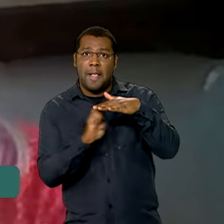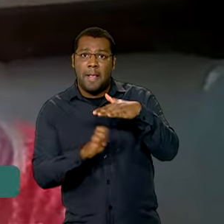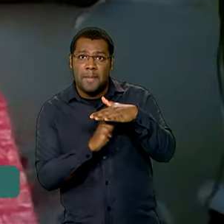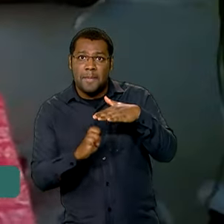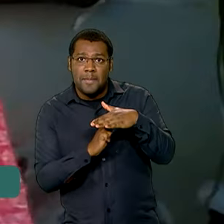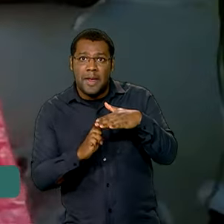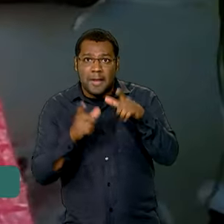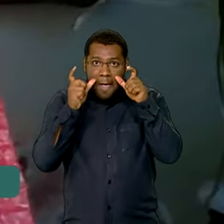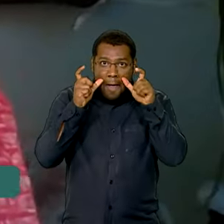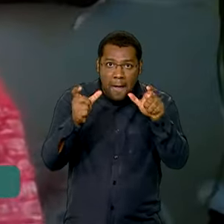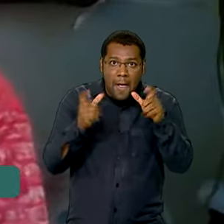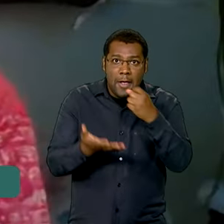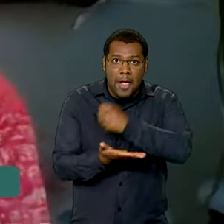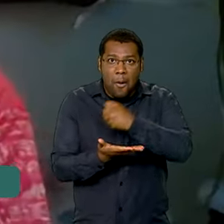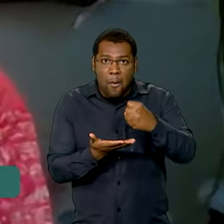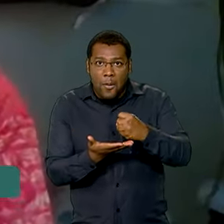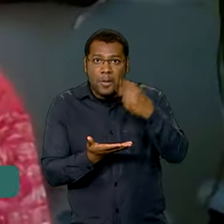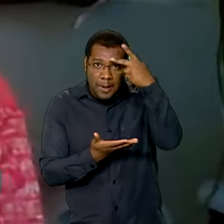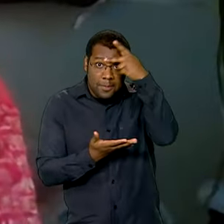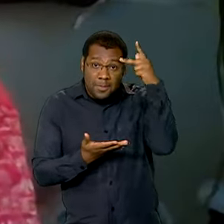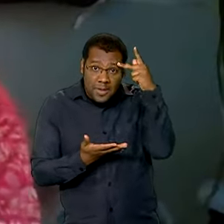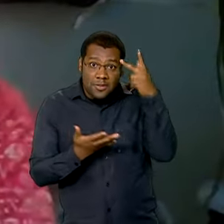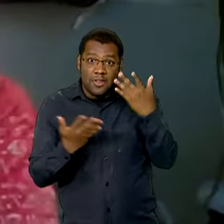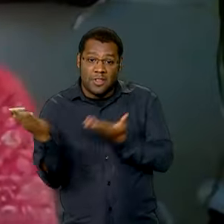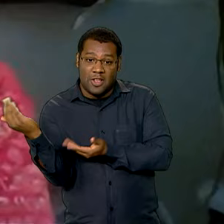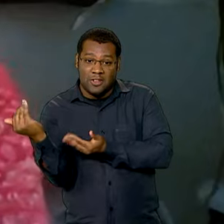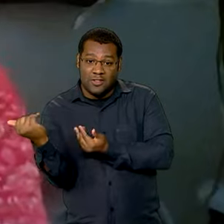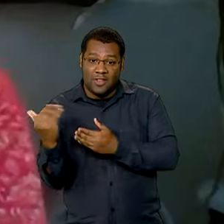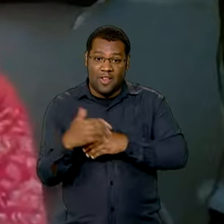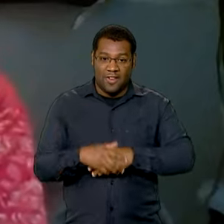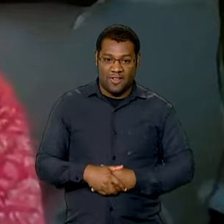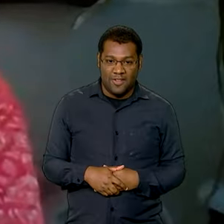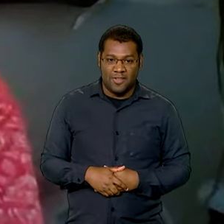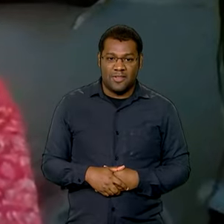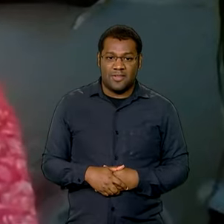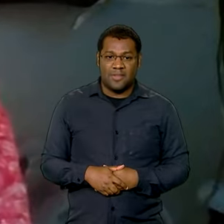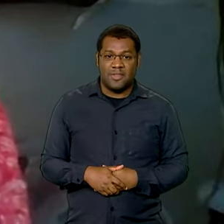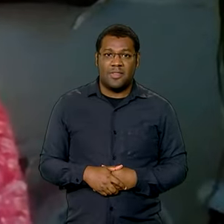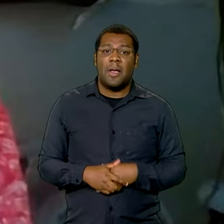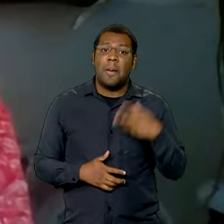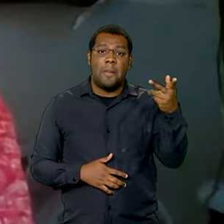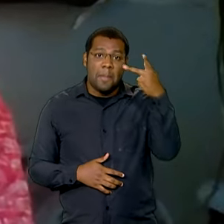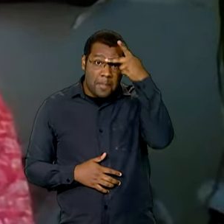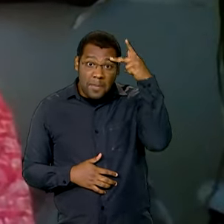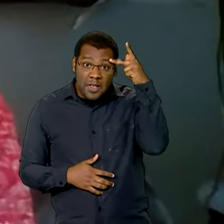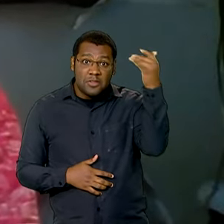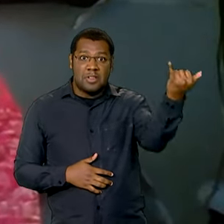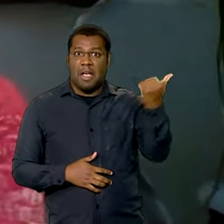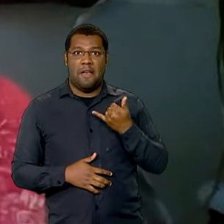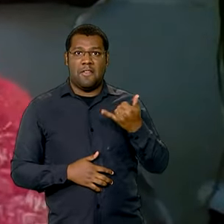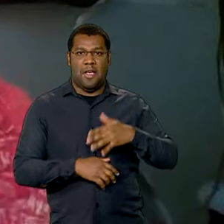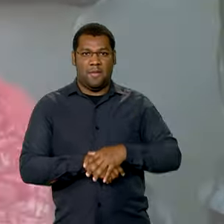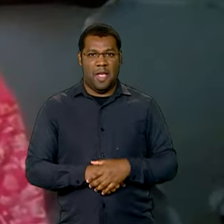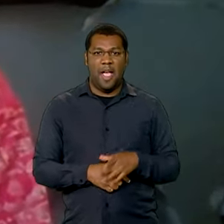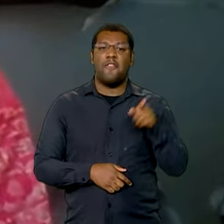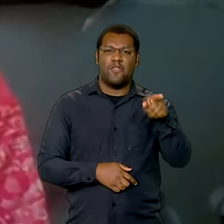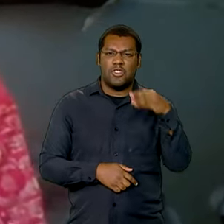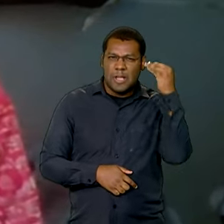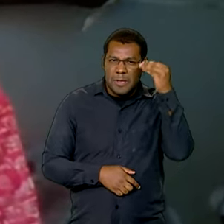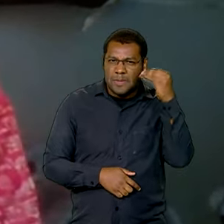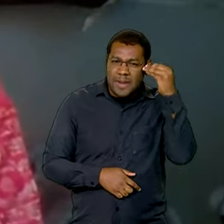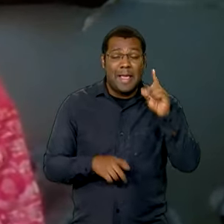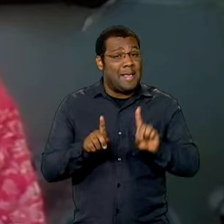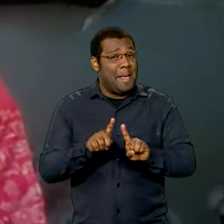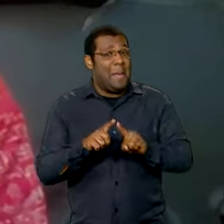jovens. Ah, não, mas então, né? Você tem muita experiência, mas parava aí. A